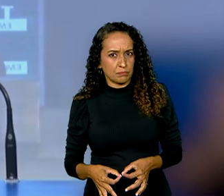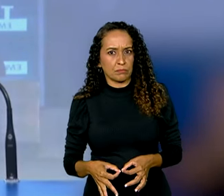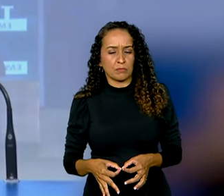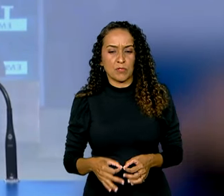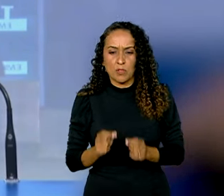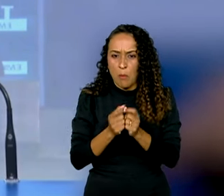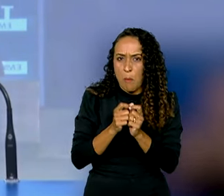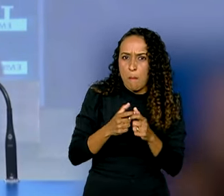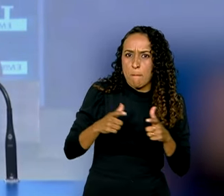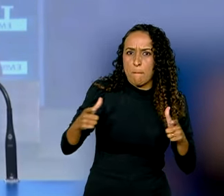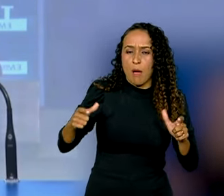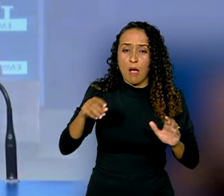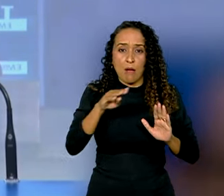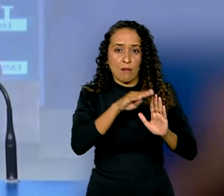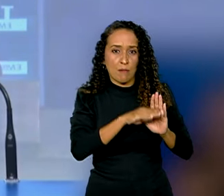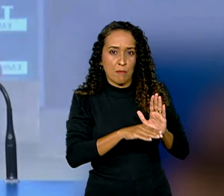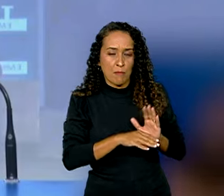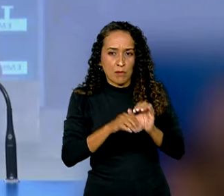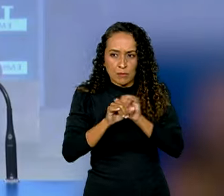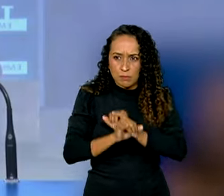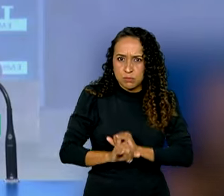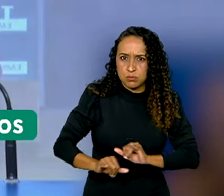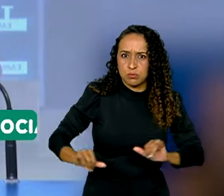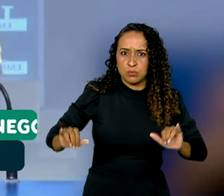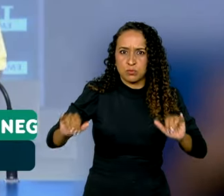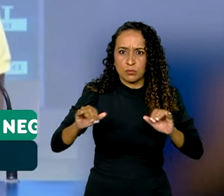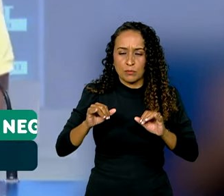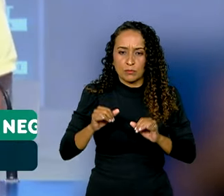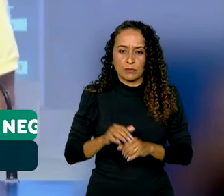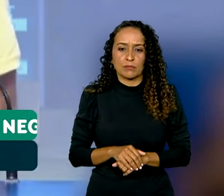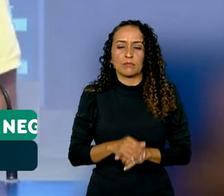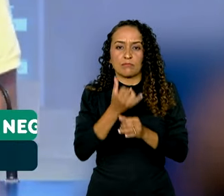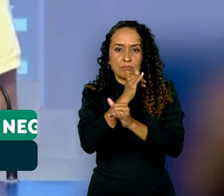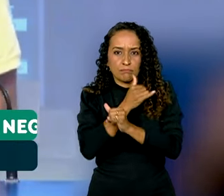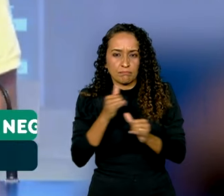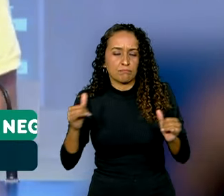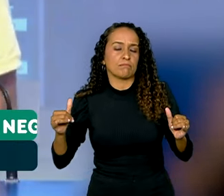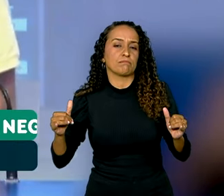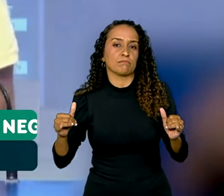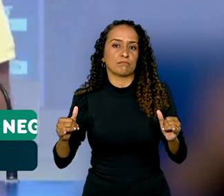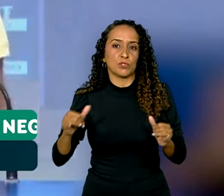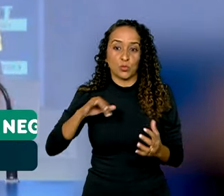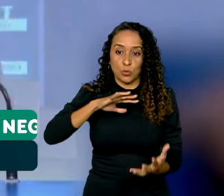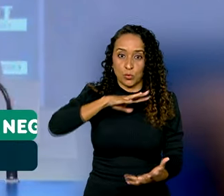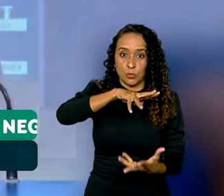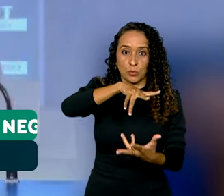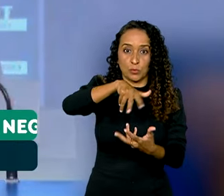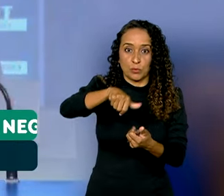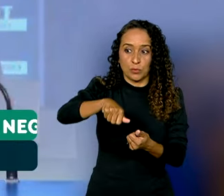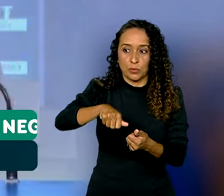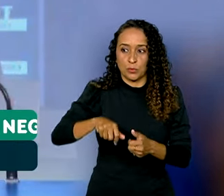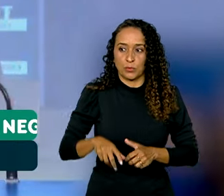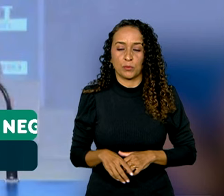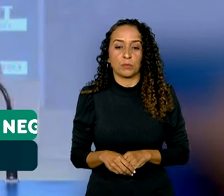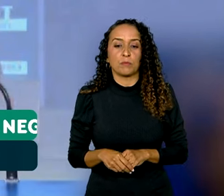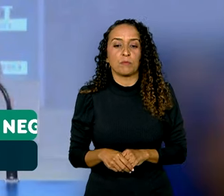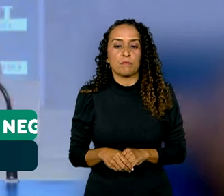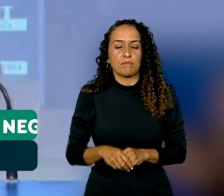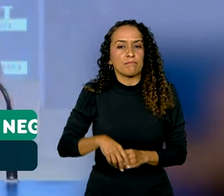um dos maiores programas de transmissão e transição energética do mundo. A